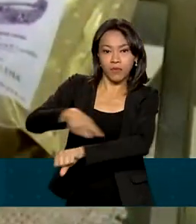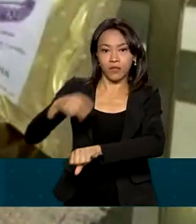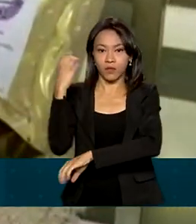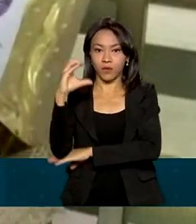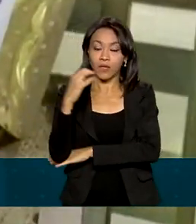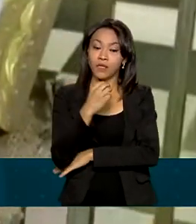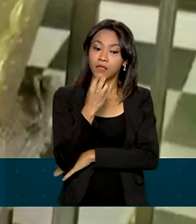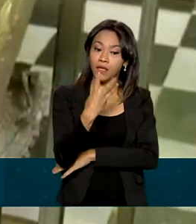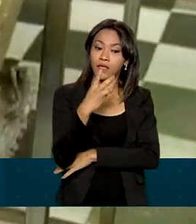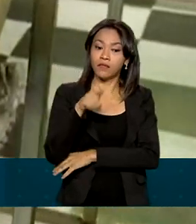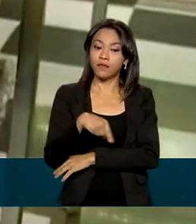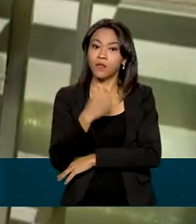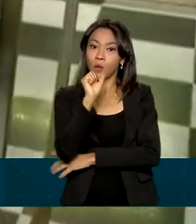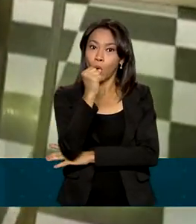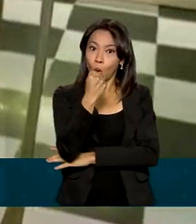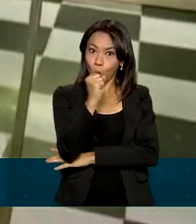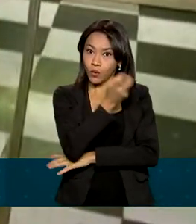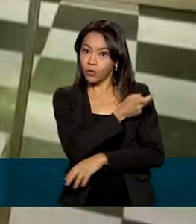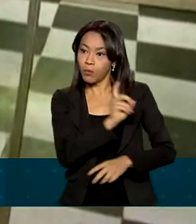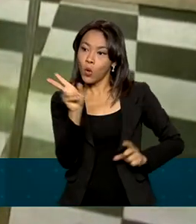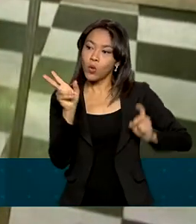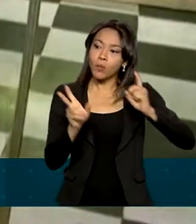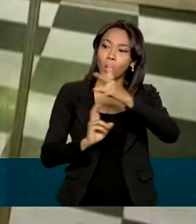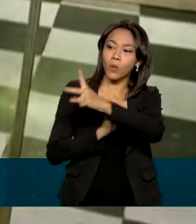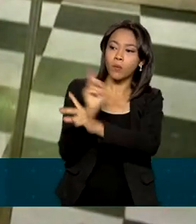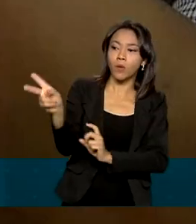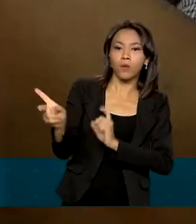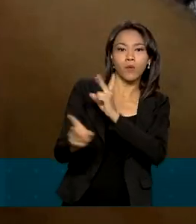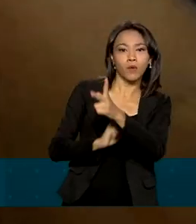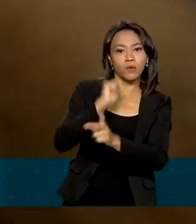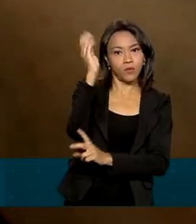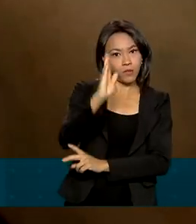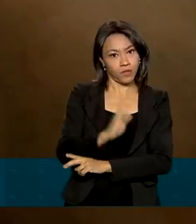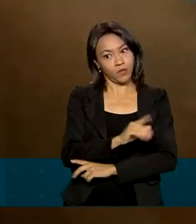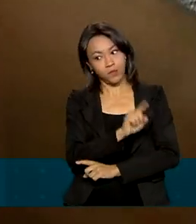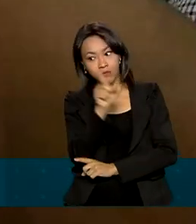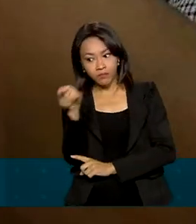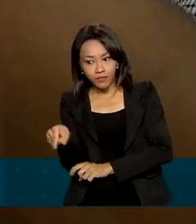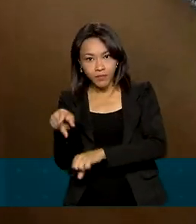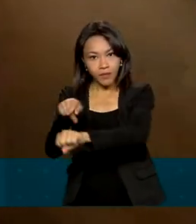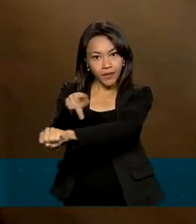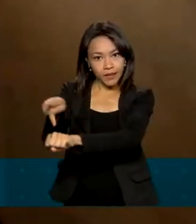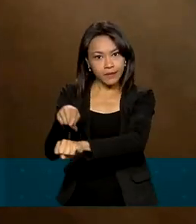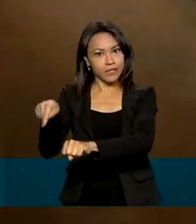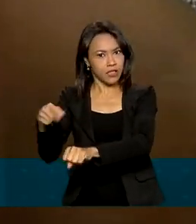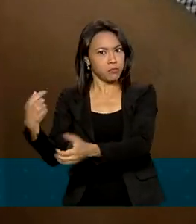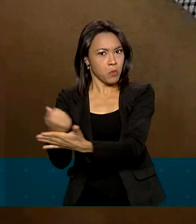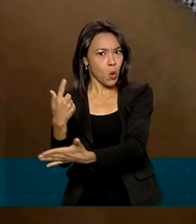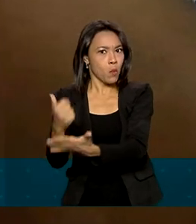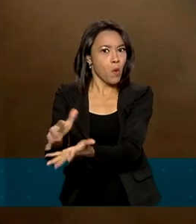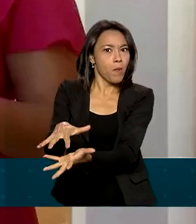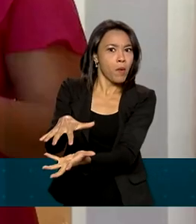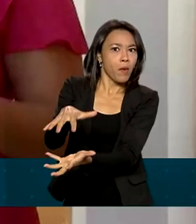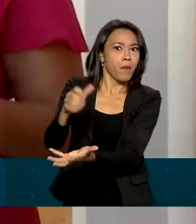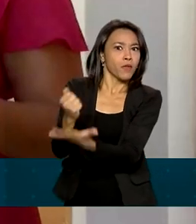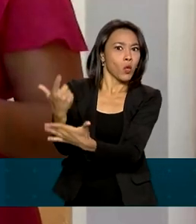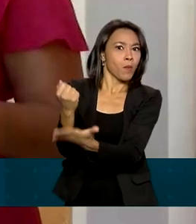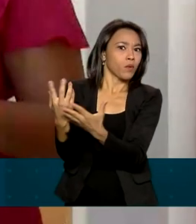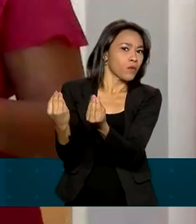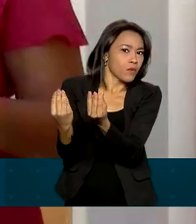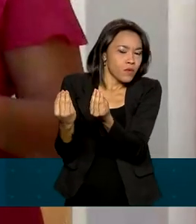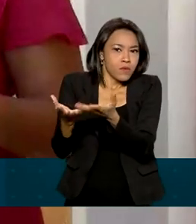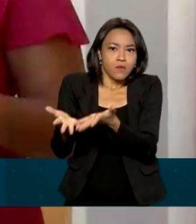% do total de exportações do Brasil para o país. E o volume de compras tem crescido ano a ano. Os